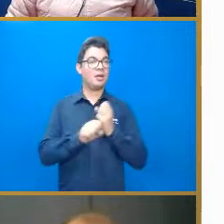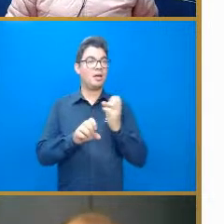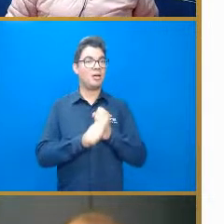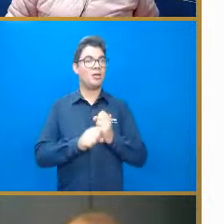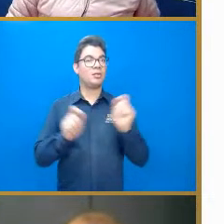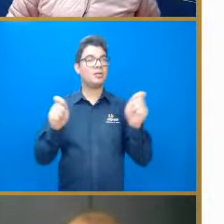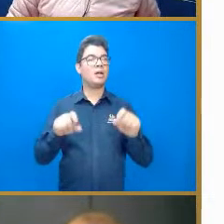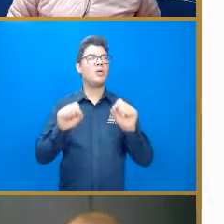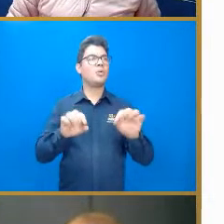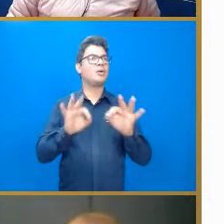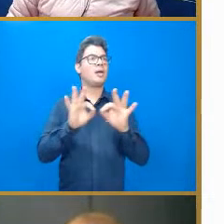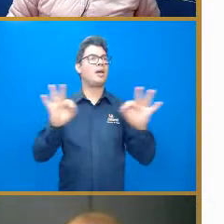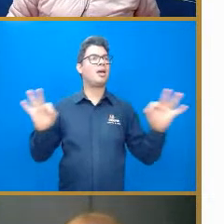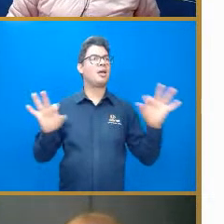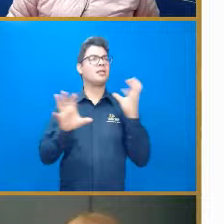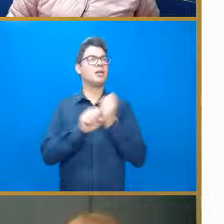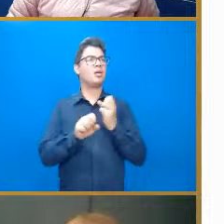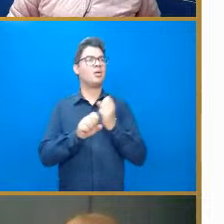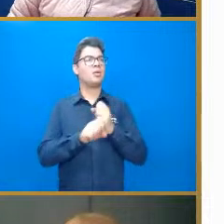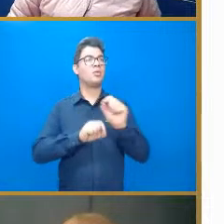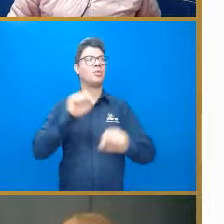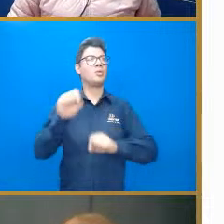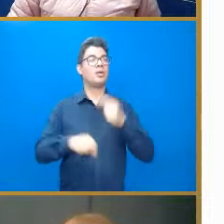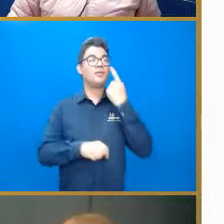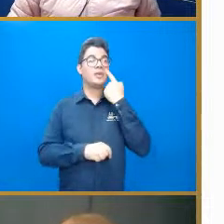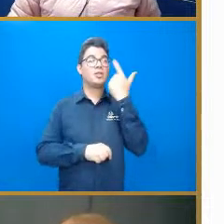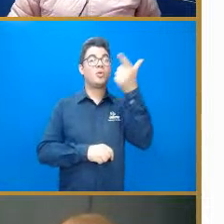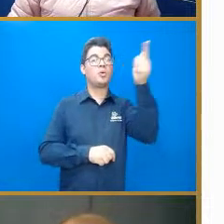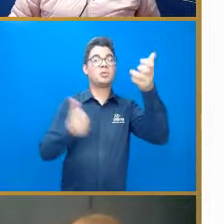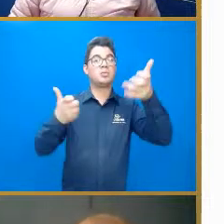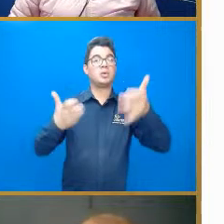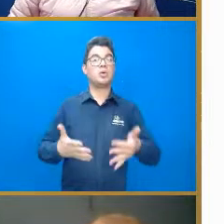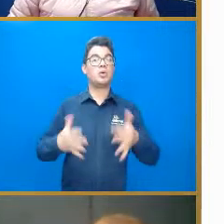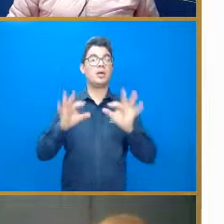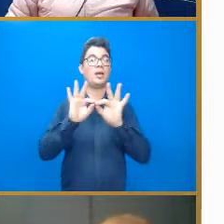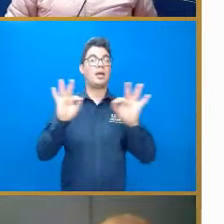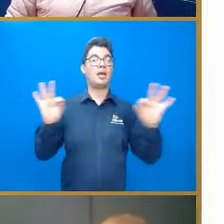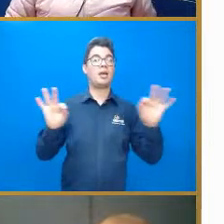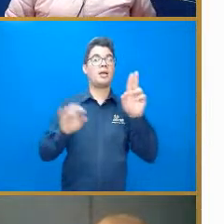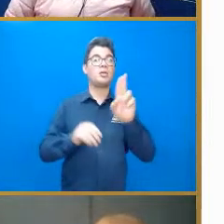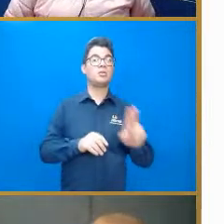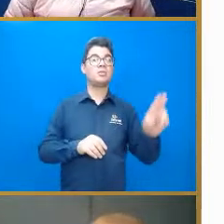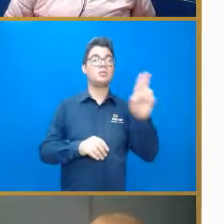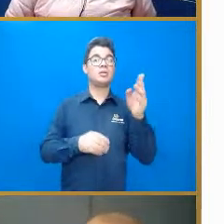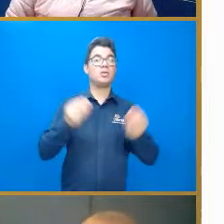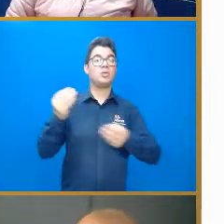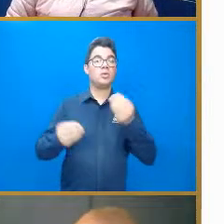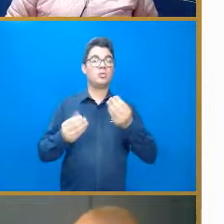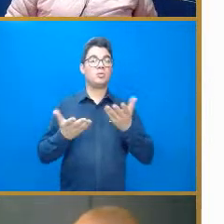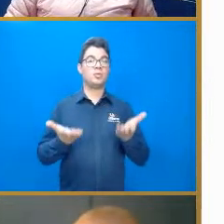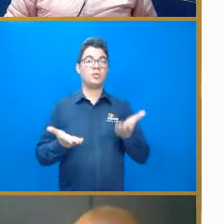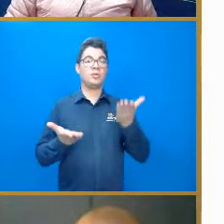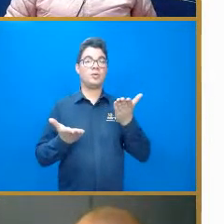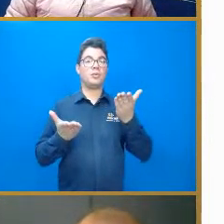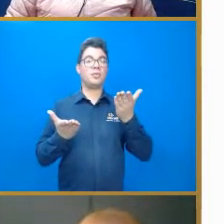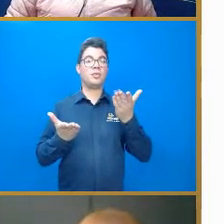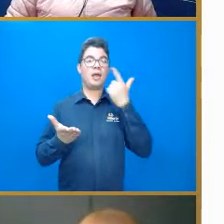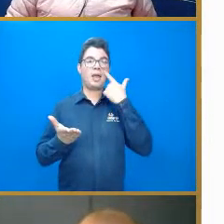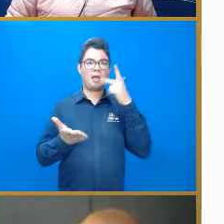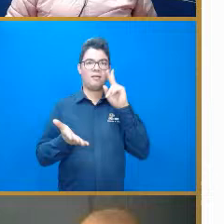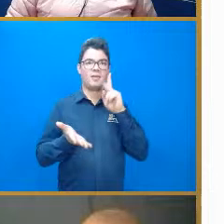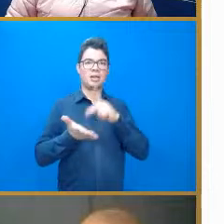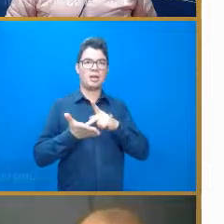vem a ser uma régua de cálculo, e também o Anderson falou que esse tipo de régua era utilizado nas missões espaciais, isso